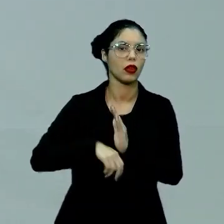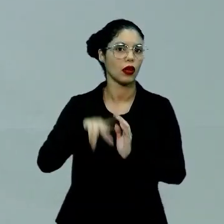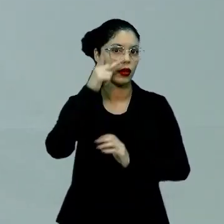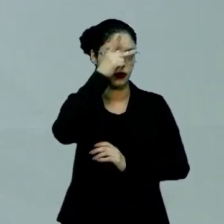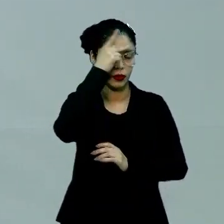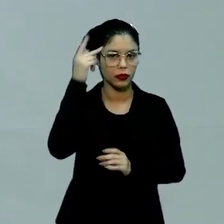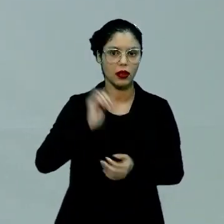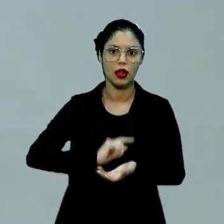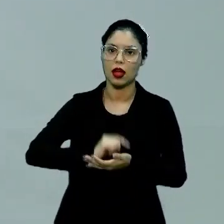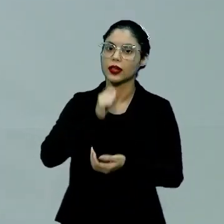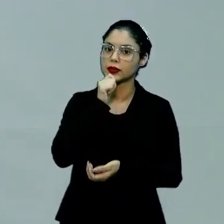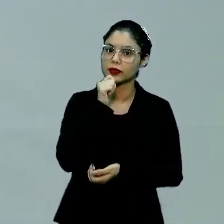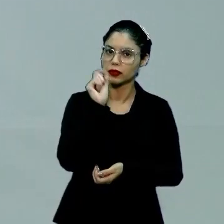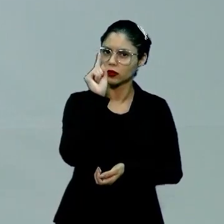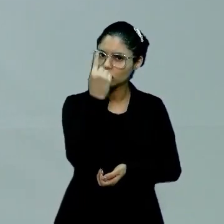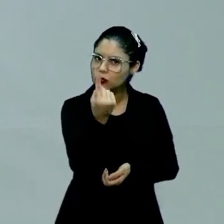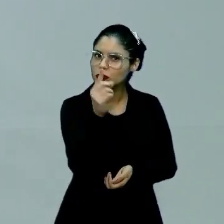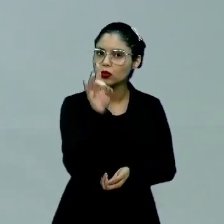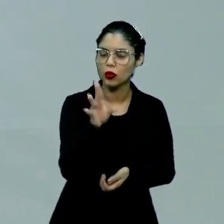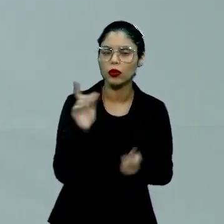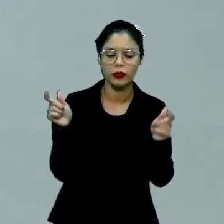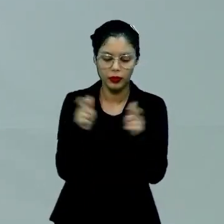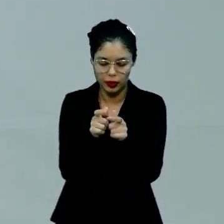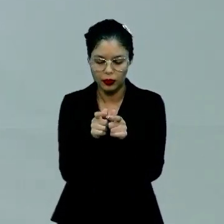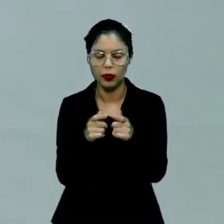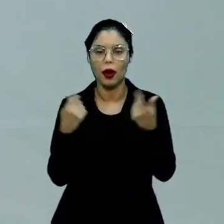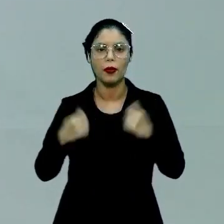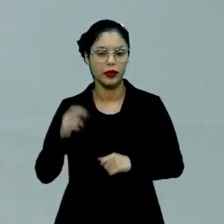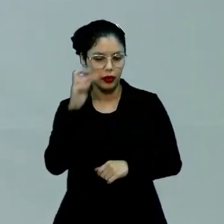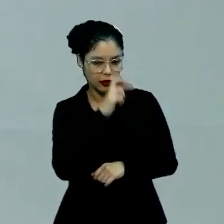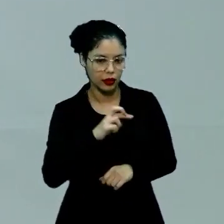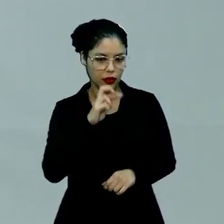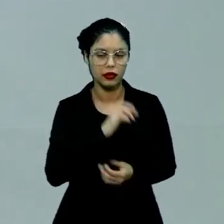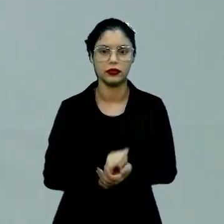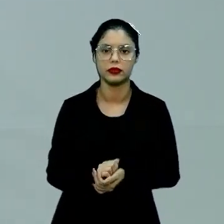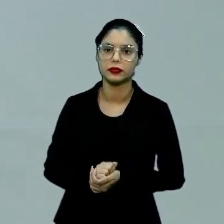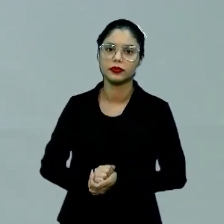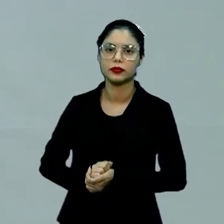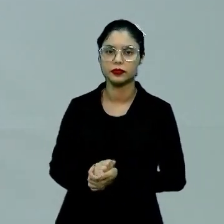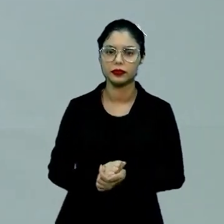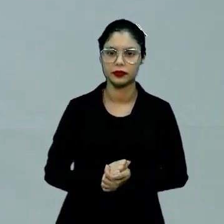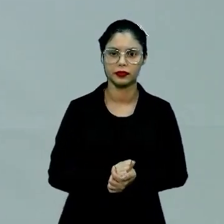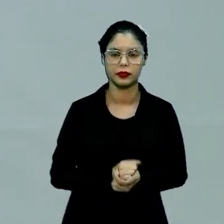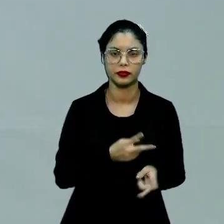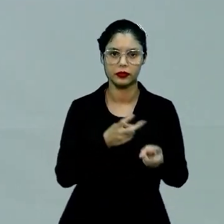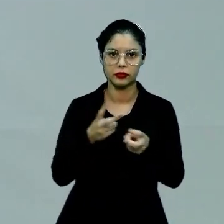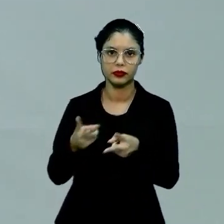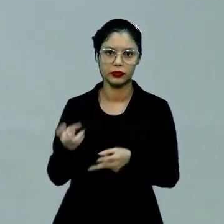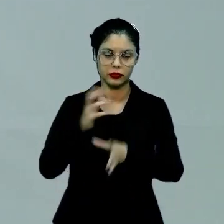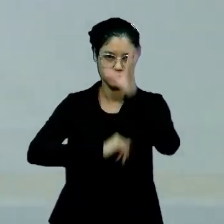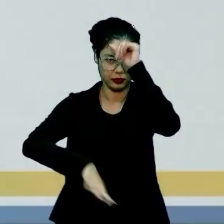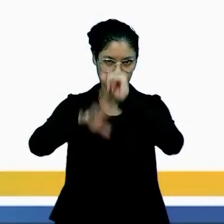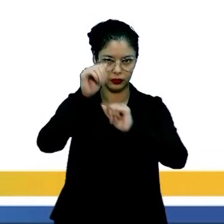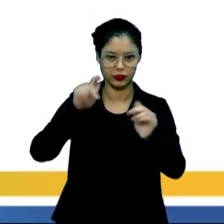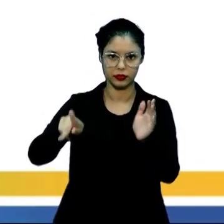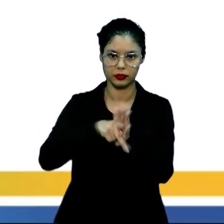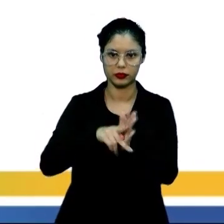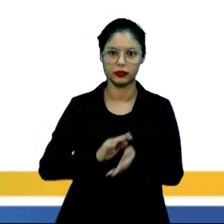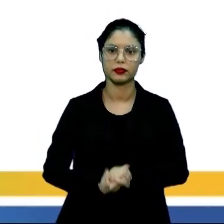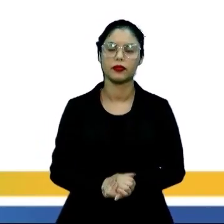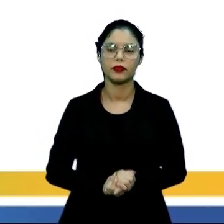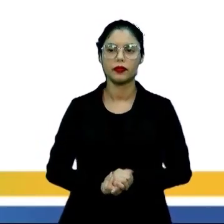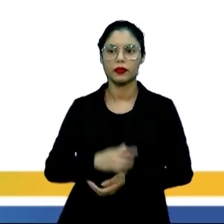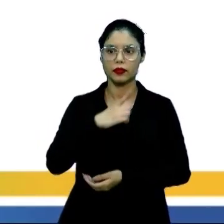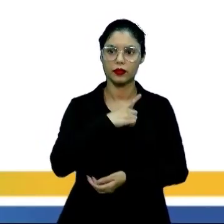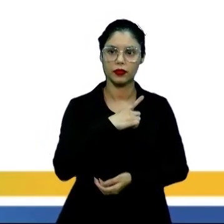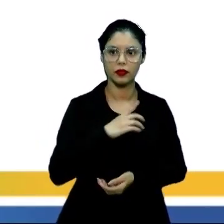vai muito além de um aspecto micro. A gente tem que analisar o amplo e ver como essas percepções de conhecimentos são propagadas. E aí